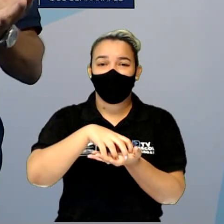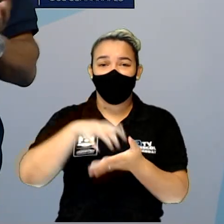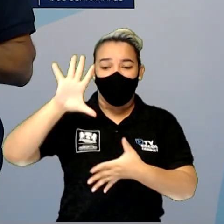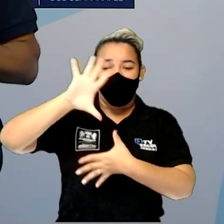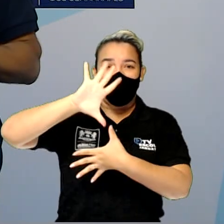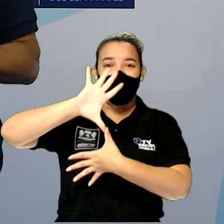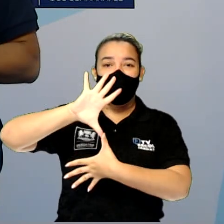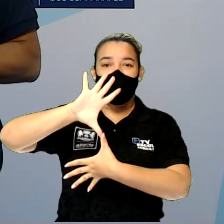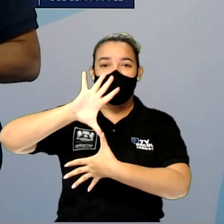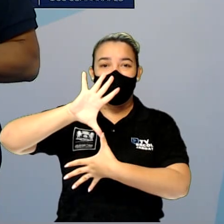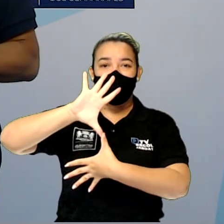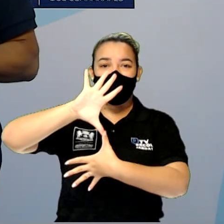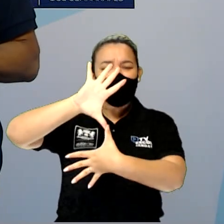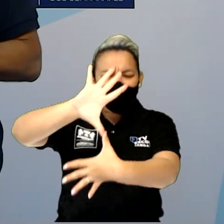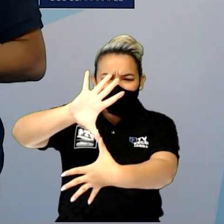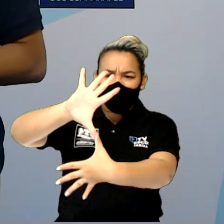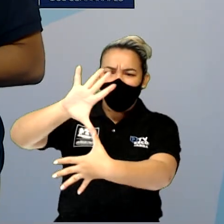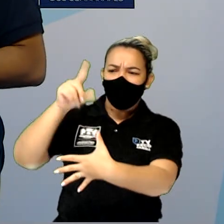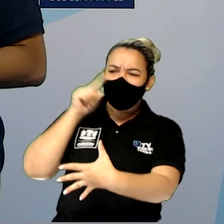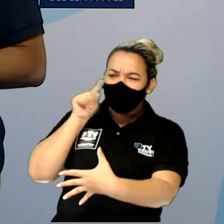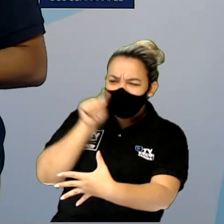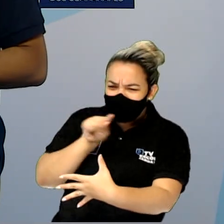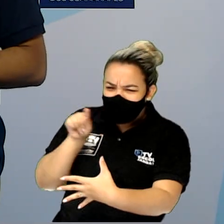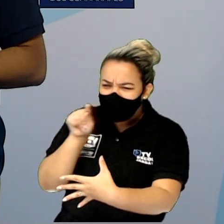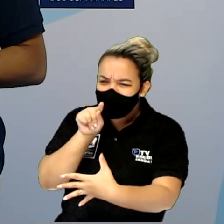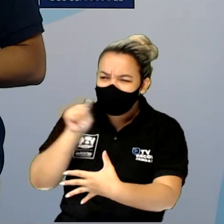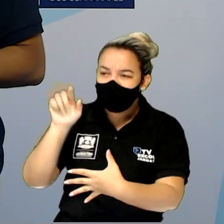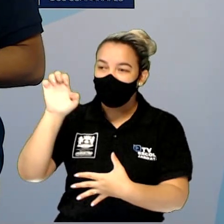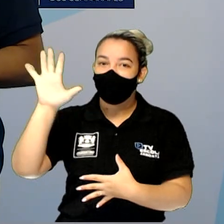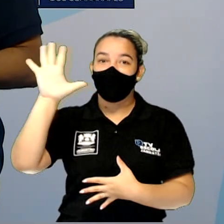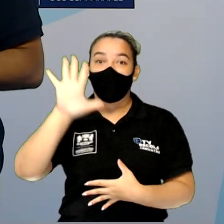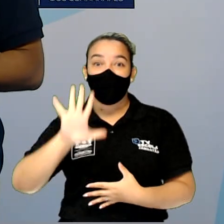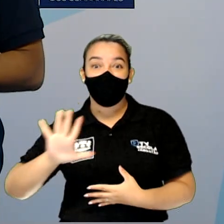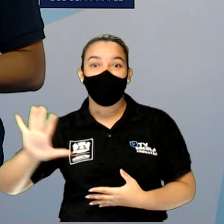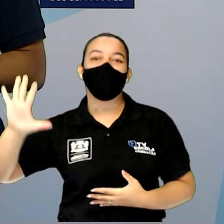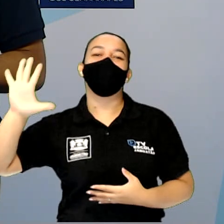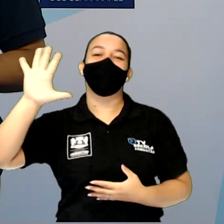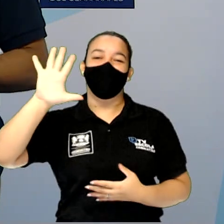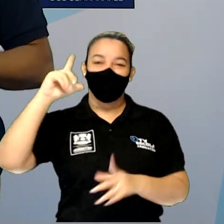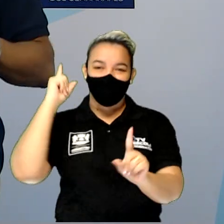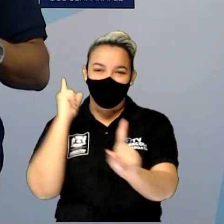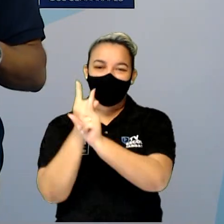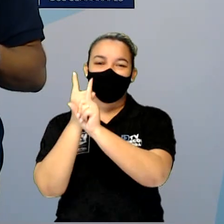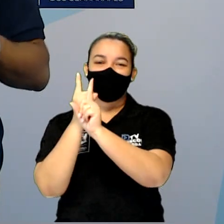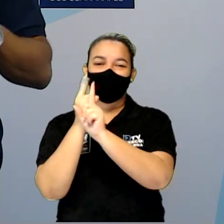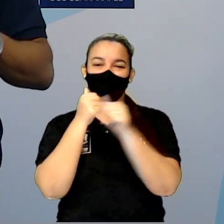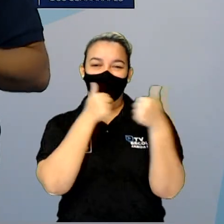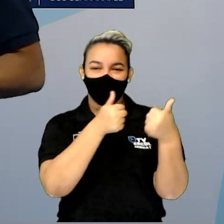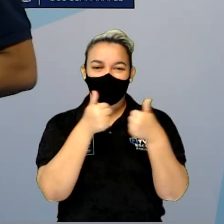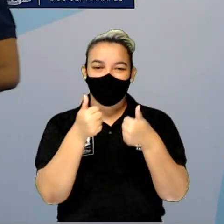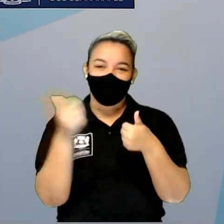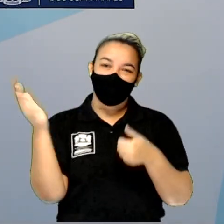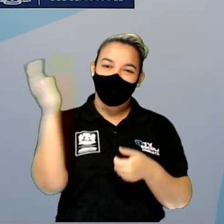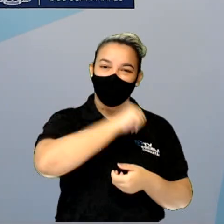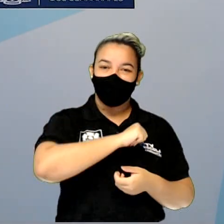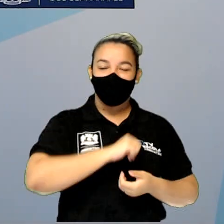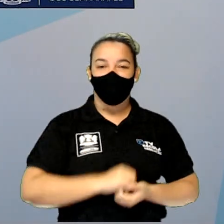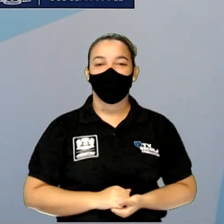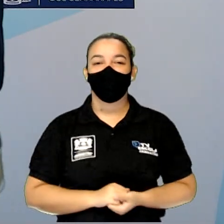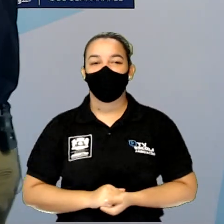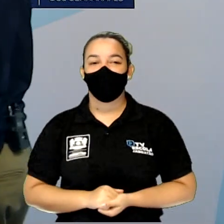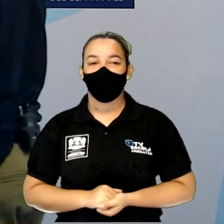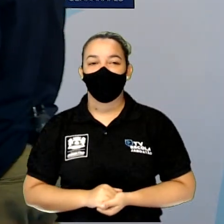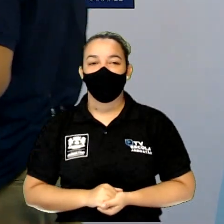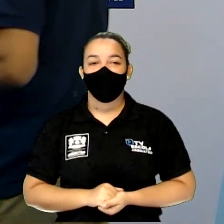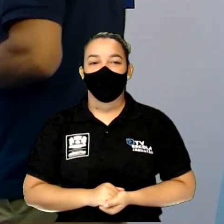-mundo. Você vai lá, dá uma olhadinha, e você observa a bota, que é a Itália. Beleza? Vamos embora? Então, algumas